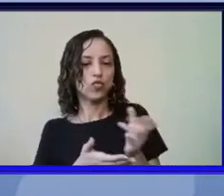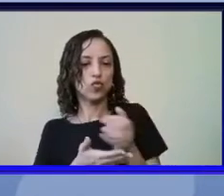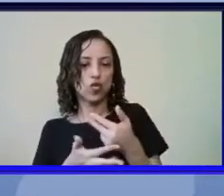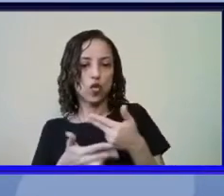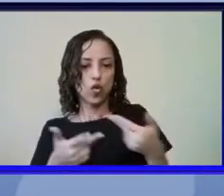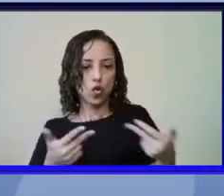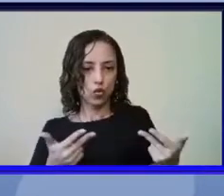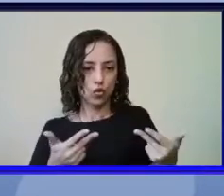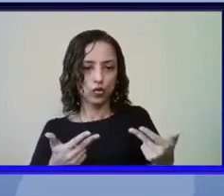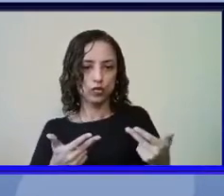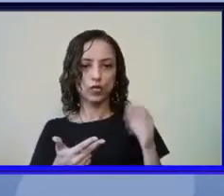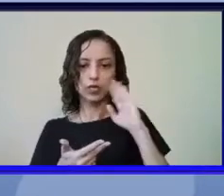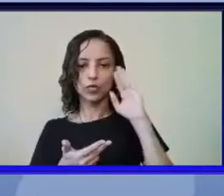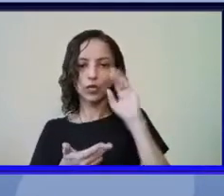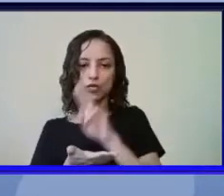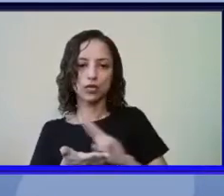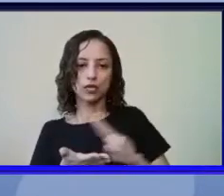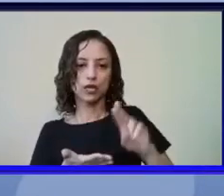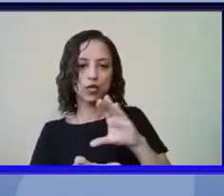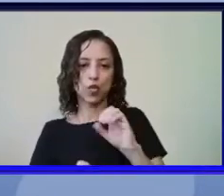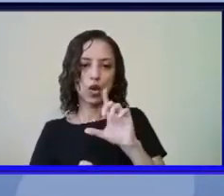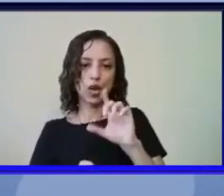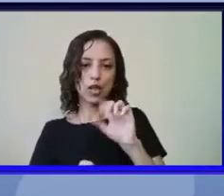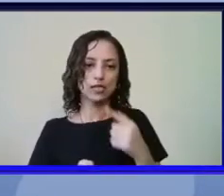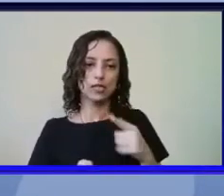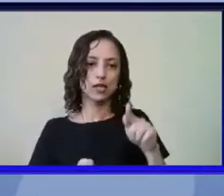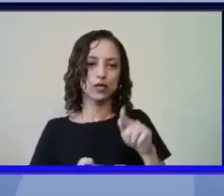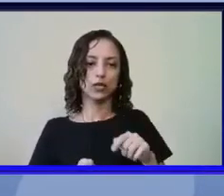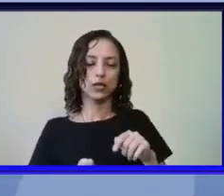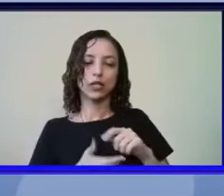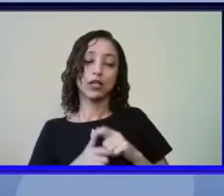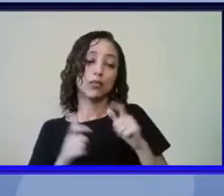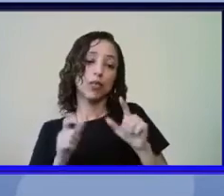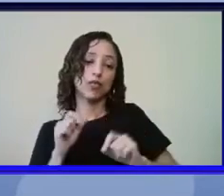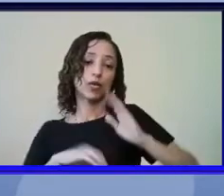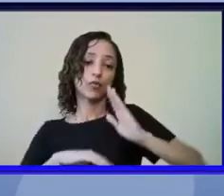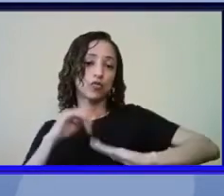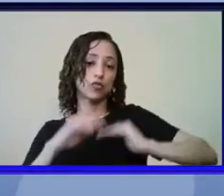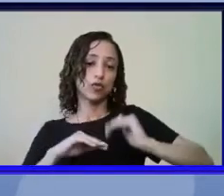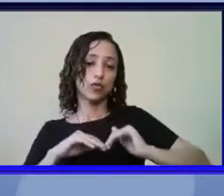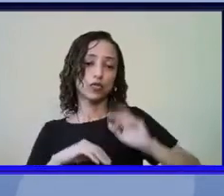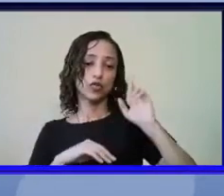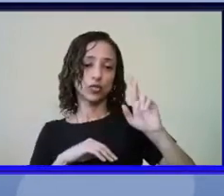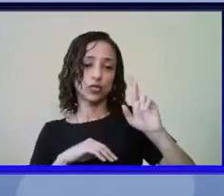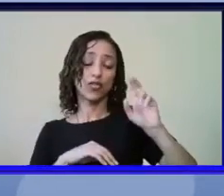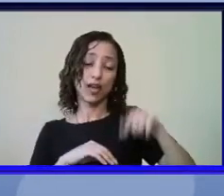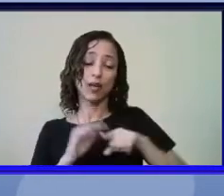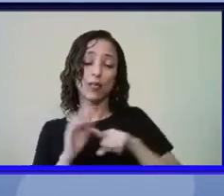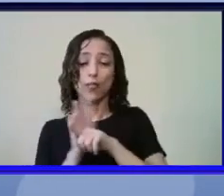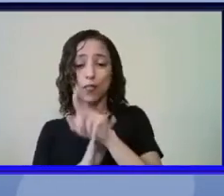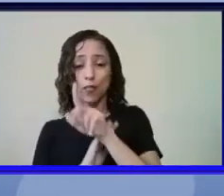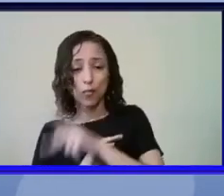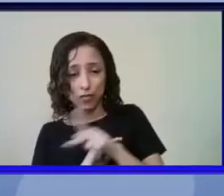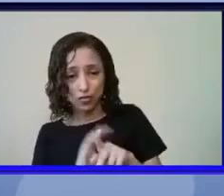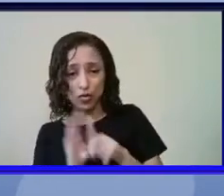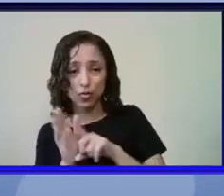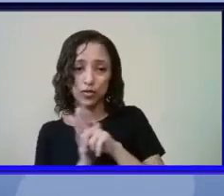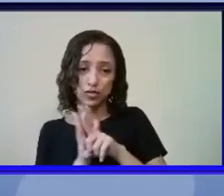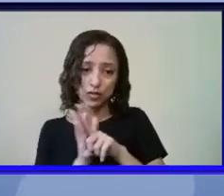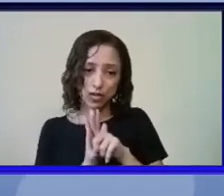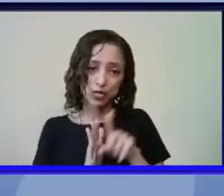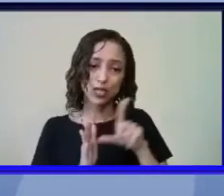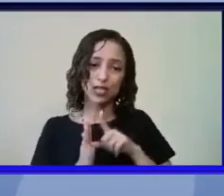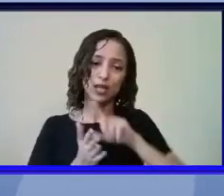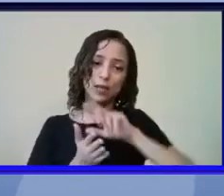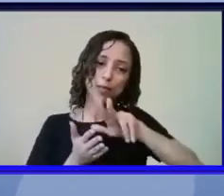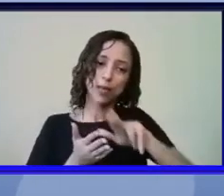coleções universitárias onde a maioria das vezes o curador também é professor pesquisador além de assumir outros